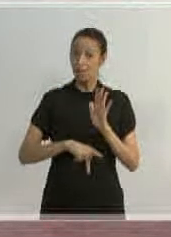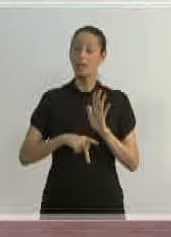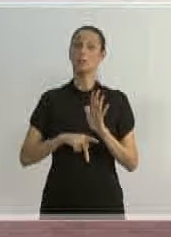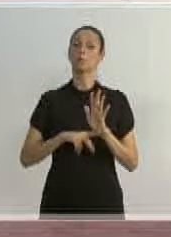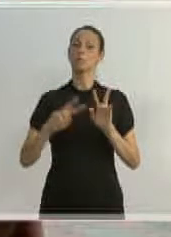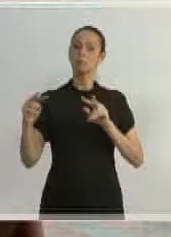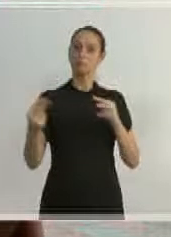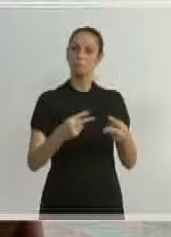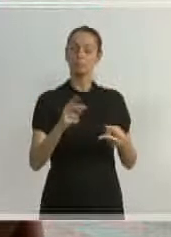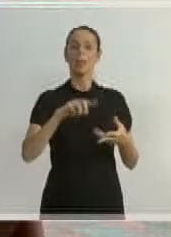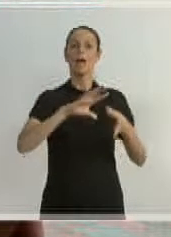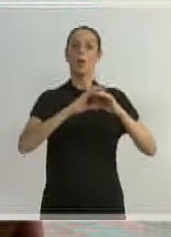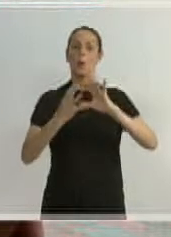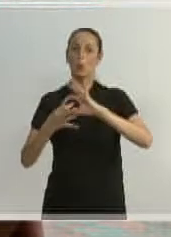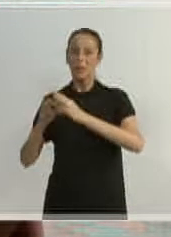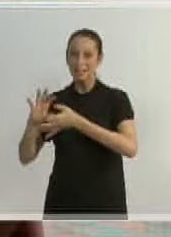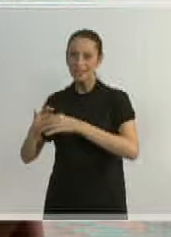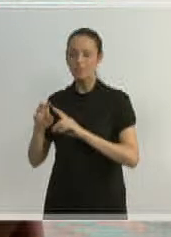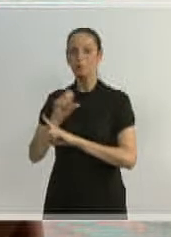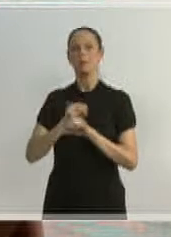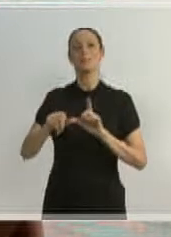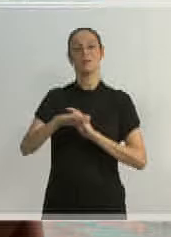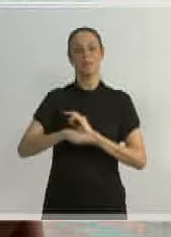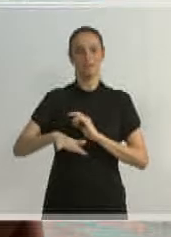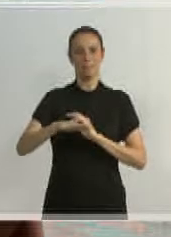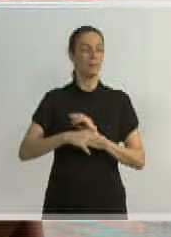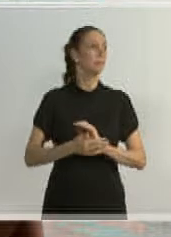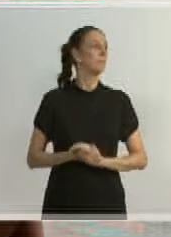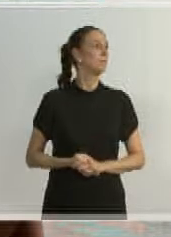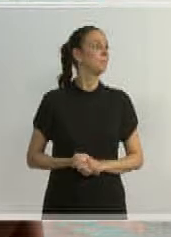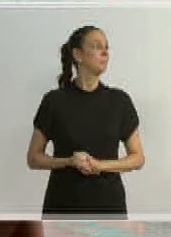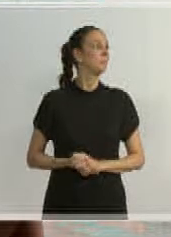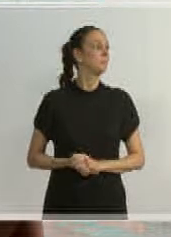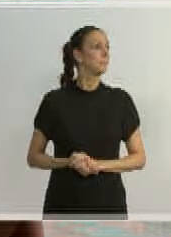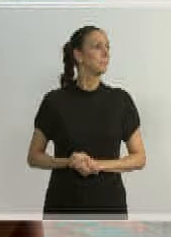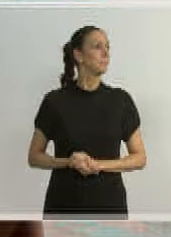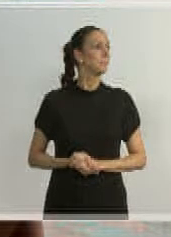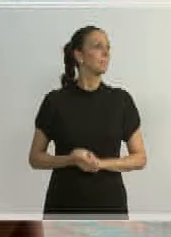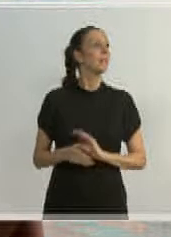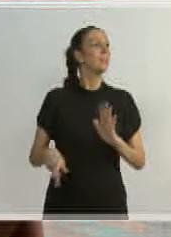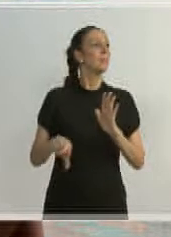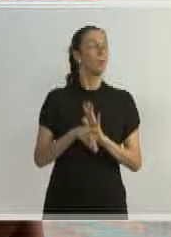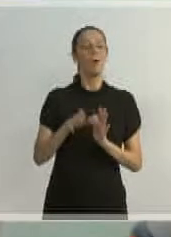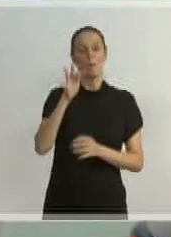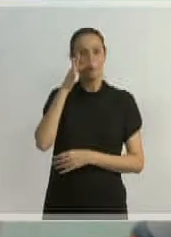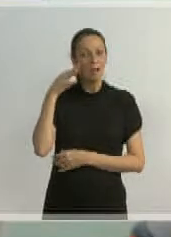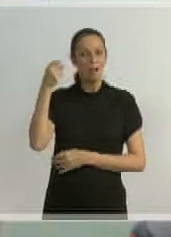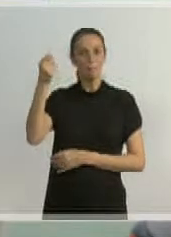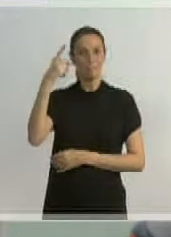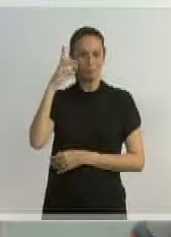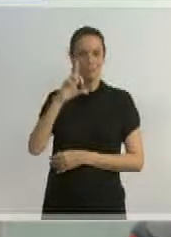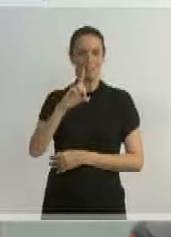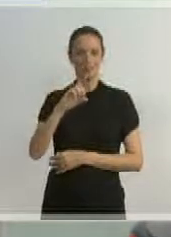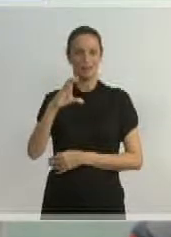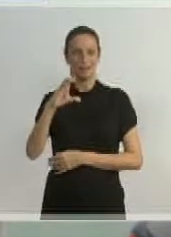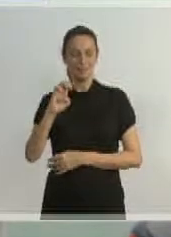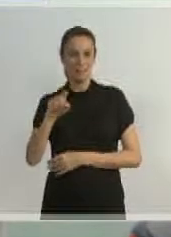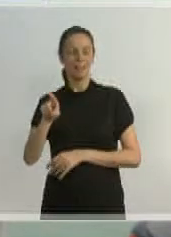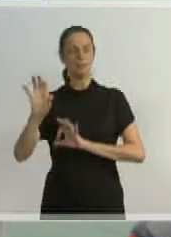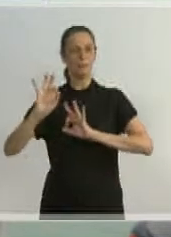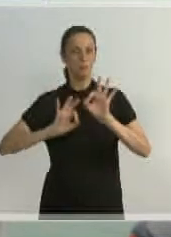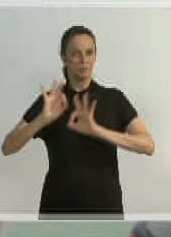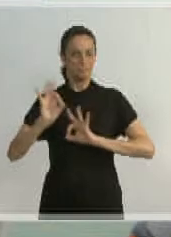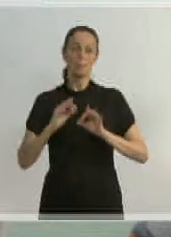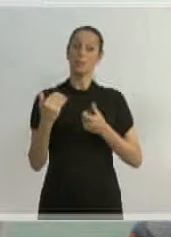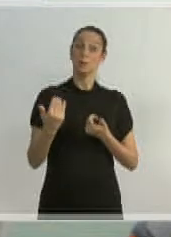a conexão aqui com a sociedade civil. Então, fizeram mais uma edição, o DC da FURB, como a gente já destacou a questão da geladeiroteca. Os